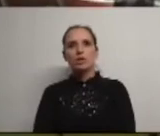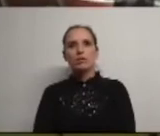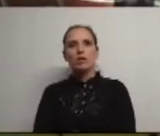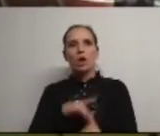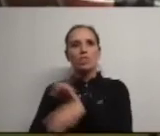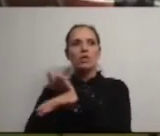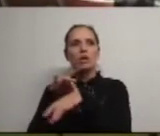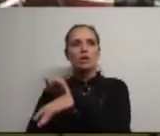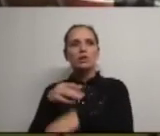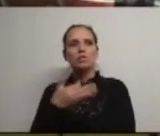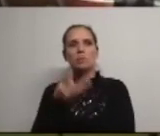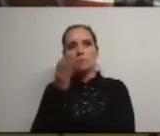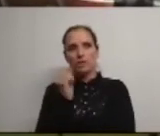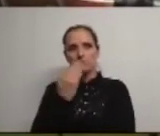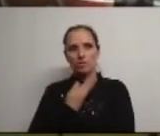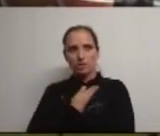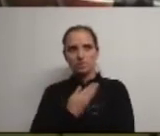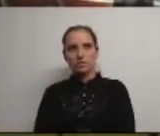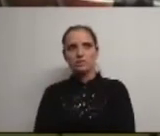do Grupo Municipal do PSD